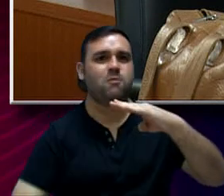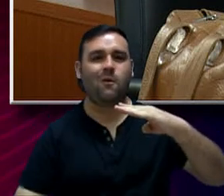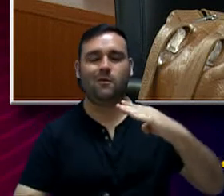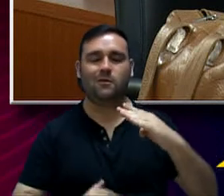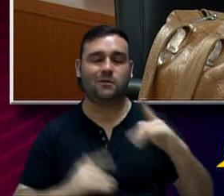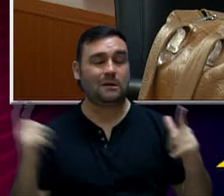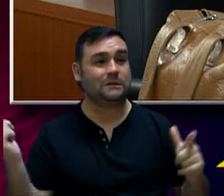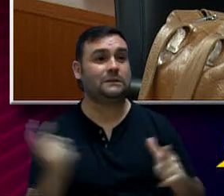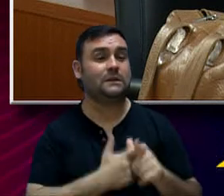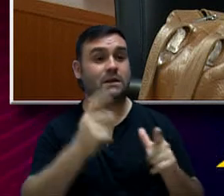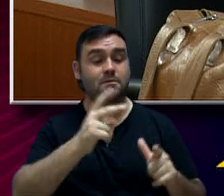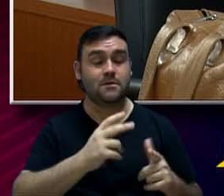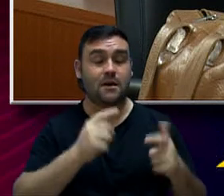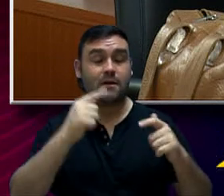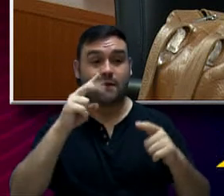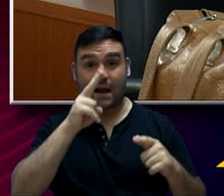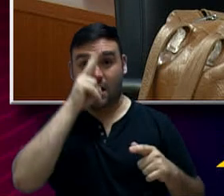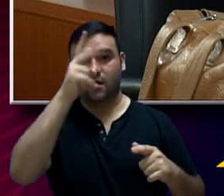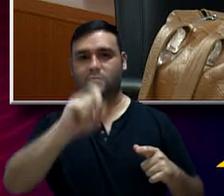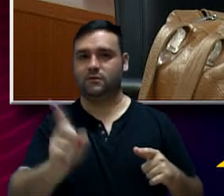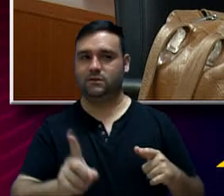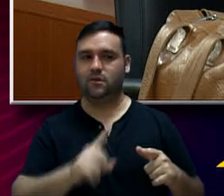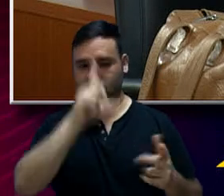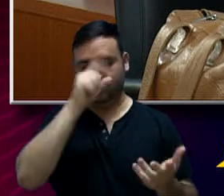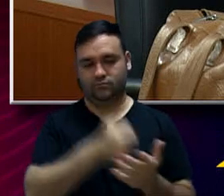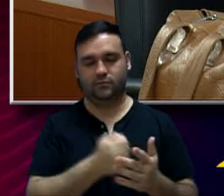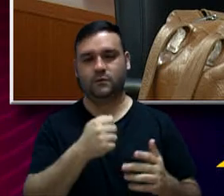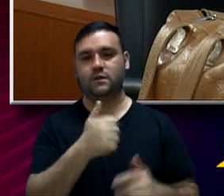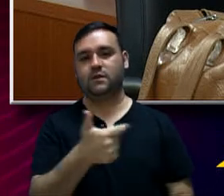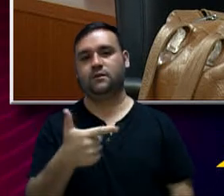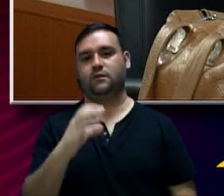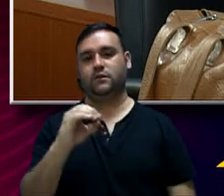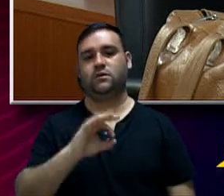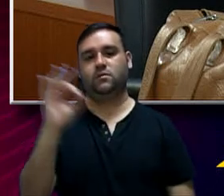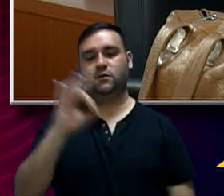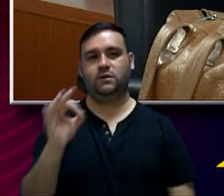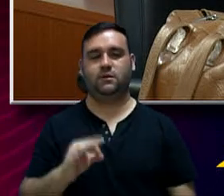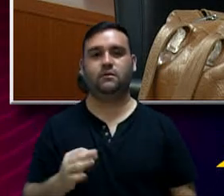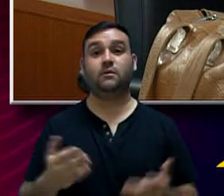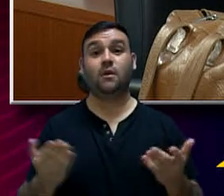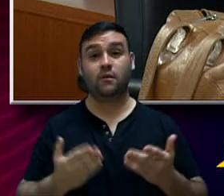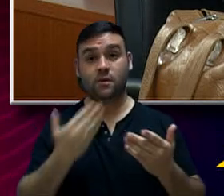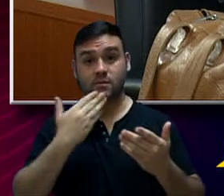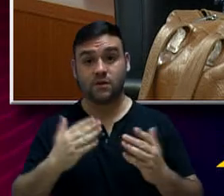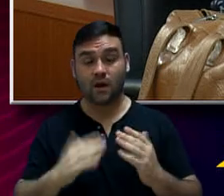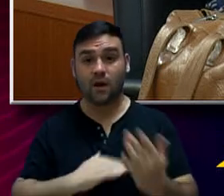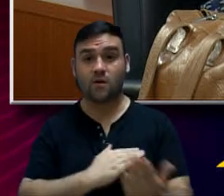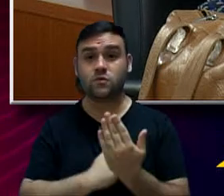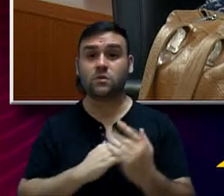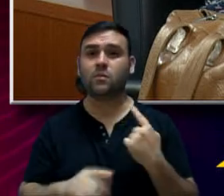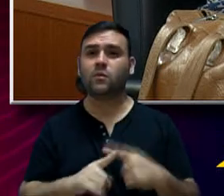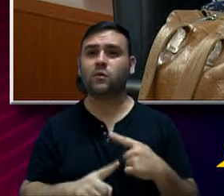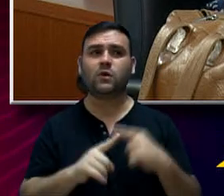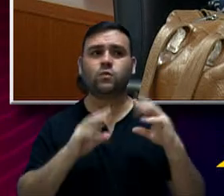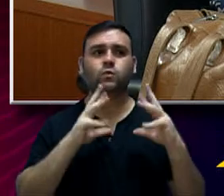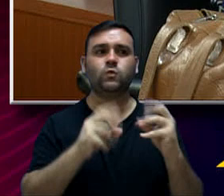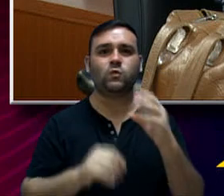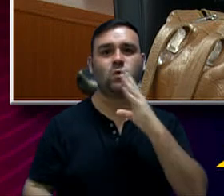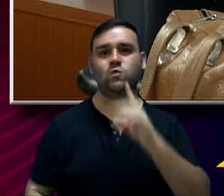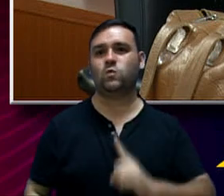poderíamos ter uma dívida, limite definido, 120%. Essa a tradução que eu peço que o senhor faça, porque nem todo mundo